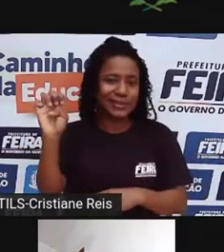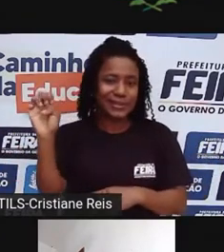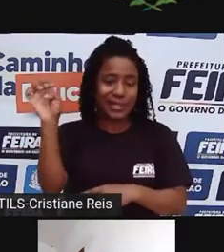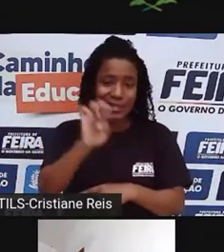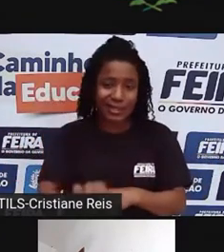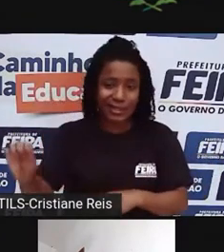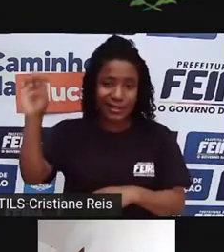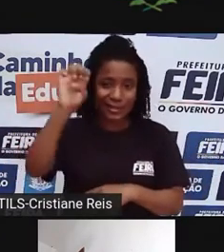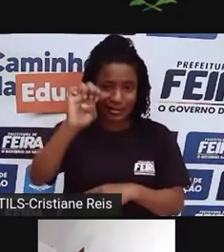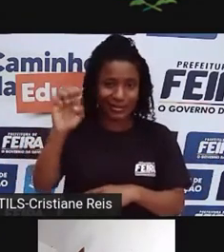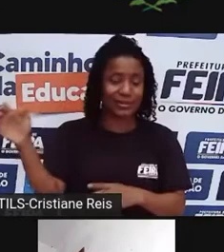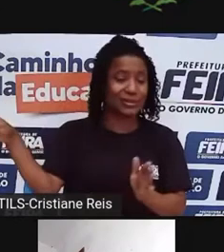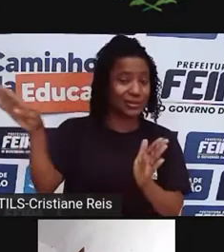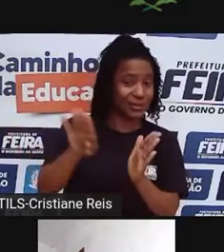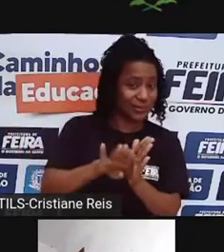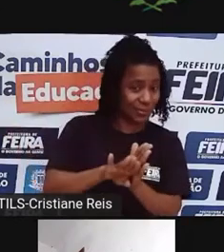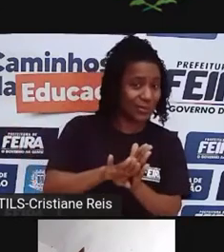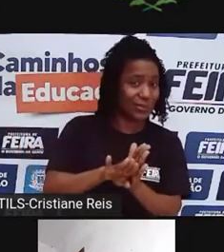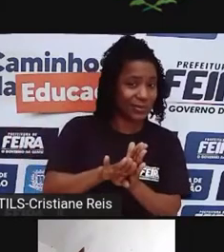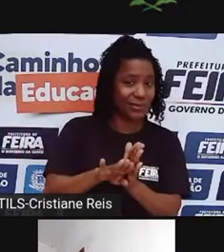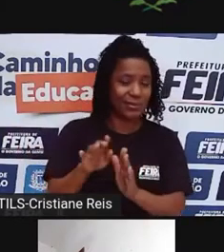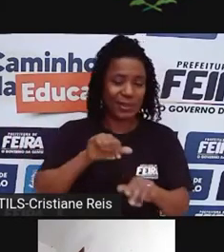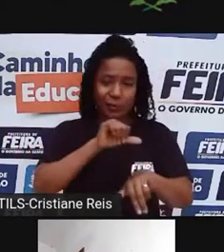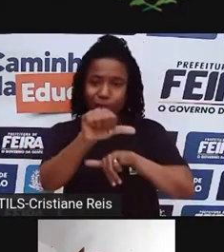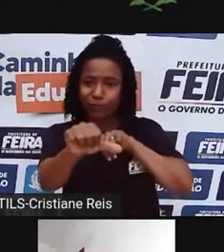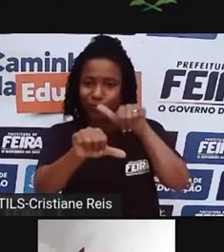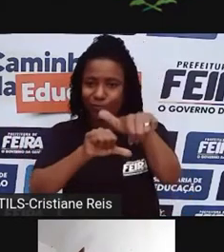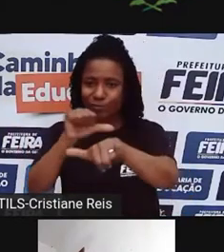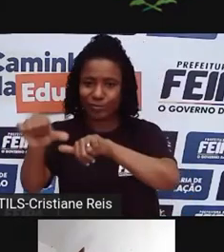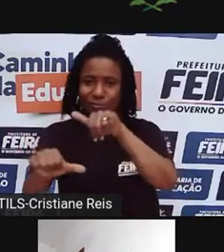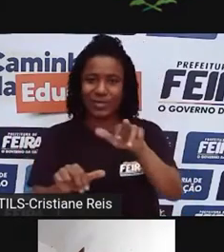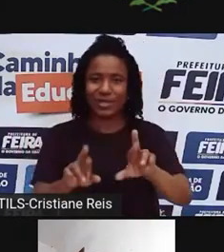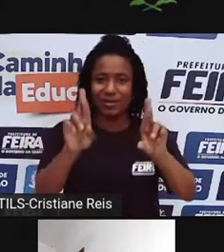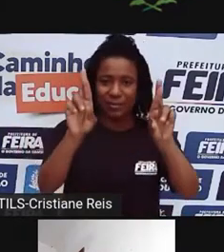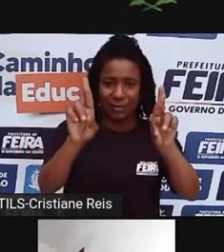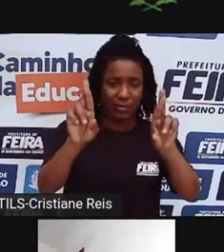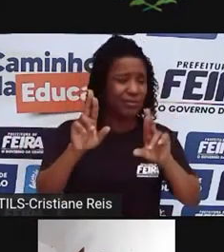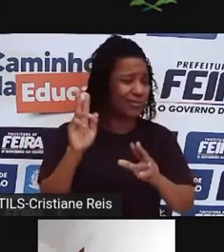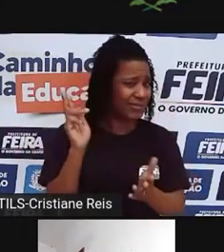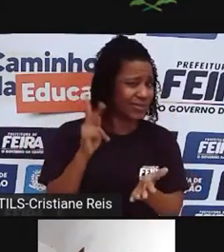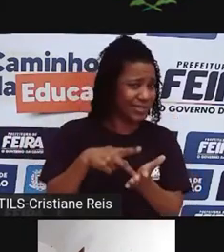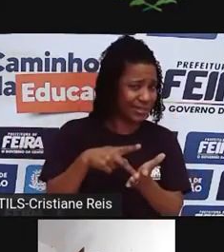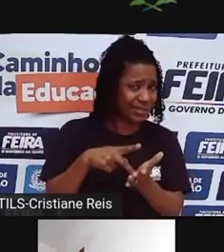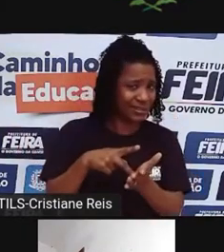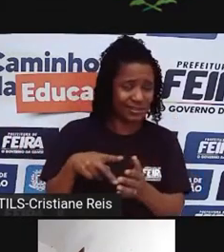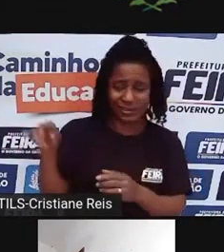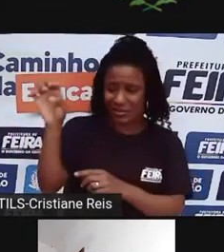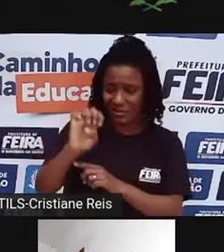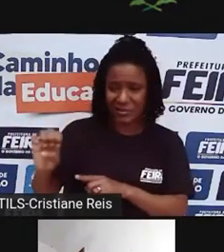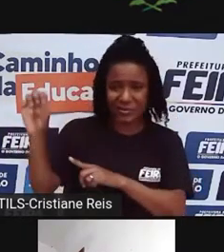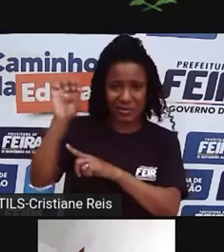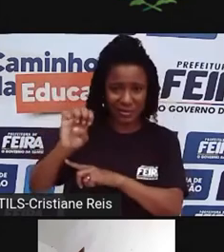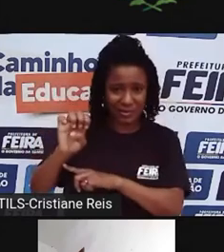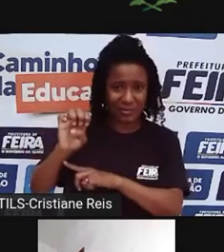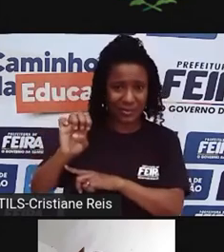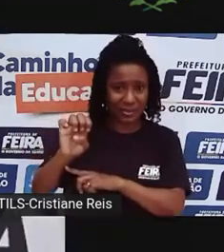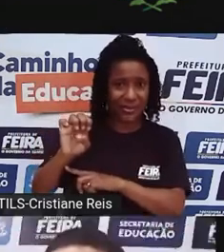Meu pensamento é equivocado? A gente tem realmente essa história enviesada do ponto de vista europeu?